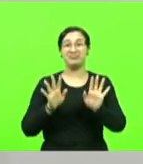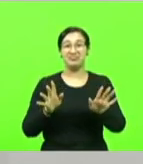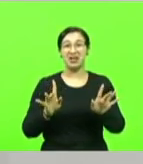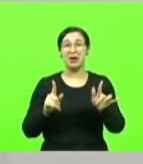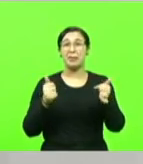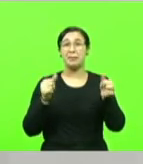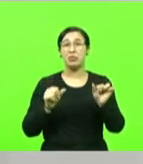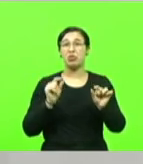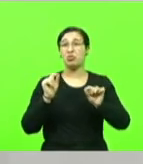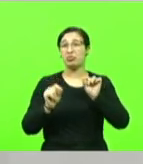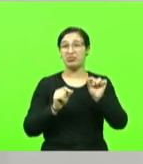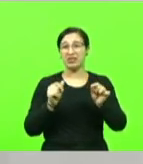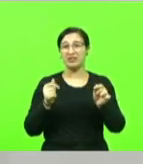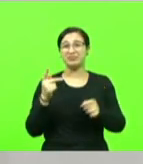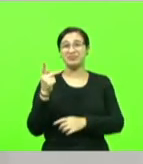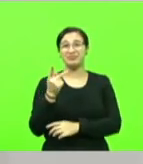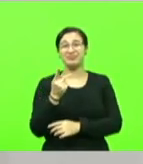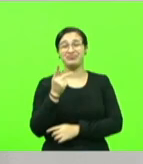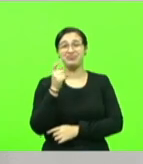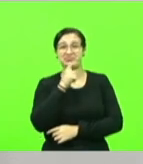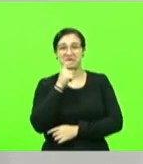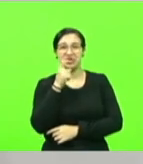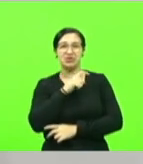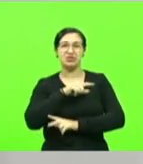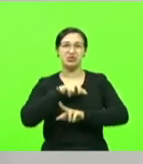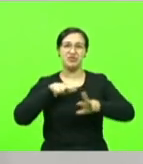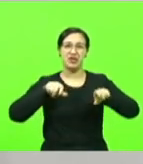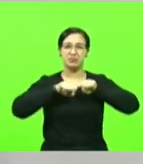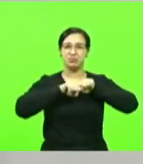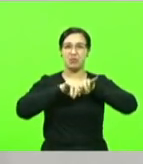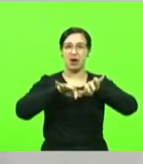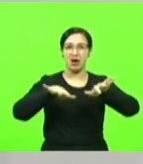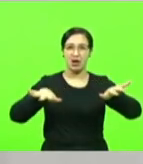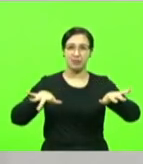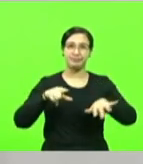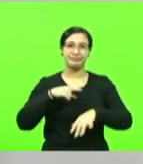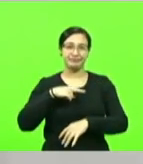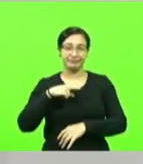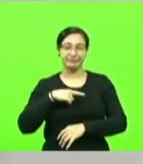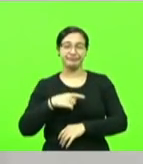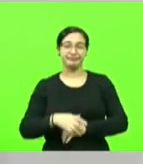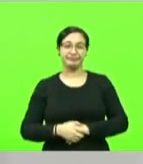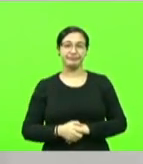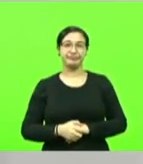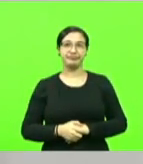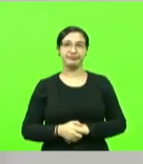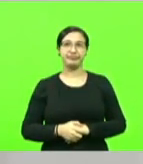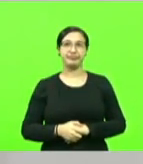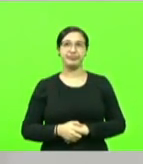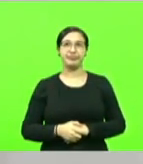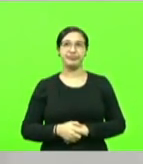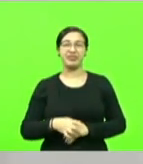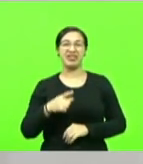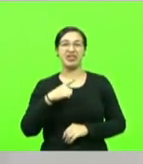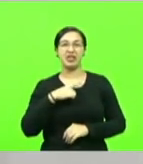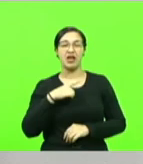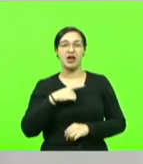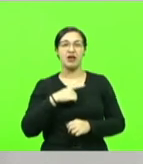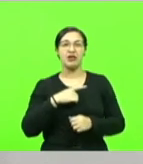que estão falando por aí, sobre essa proposta. As mentiras sobre vício de origem.